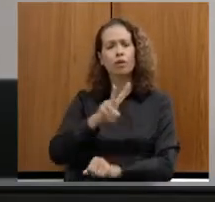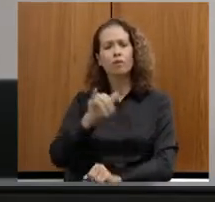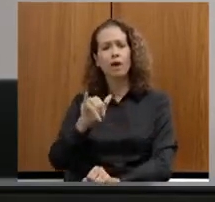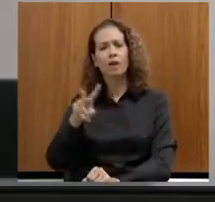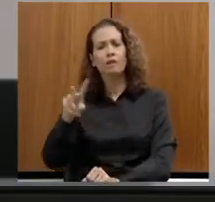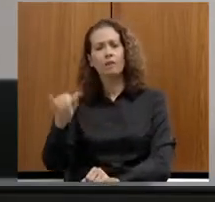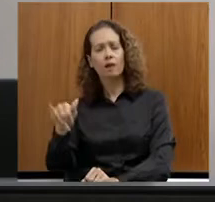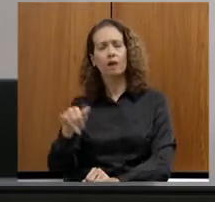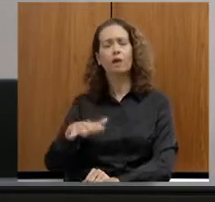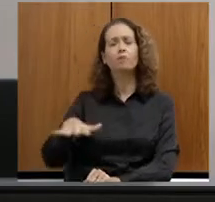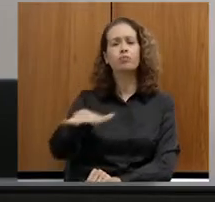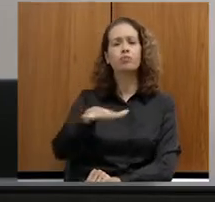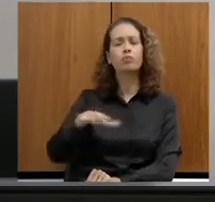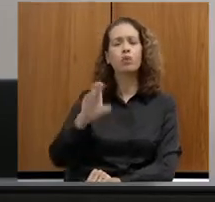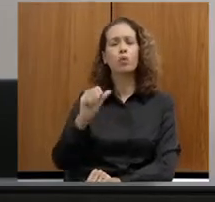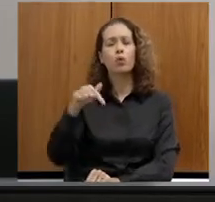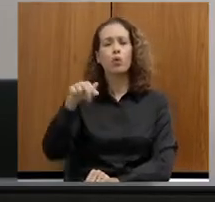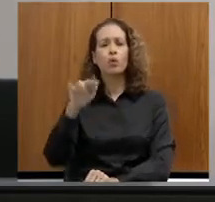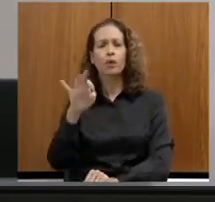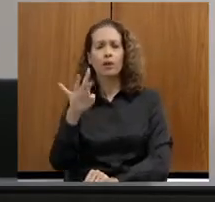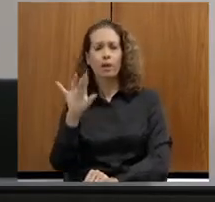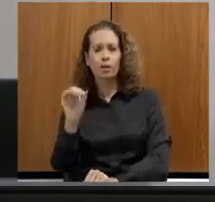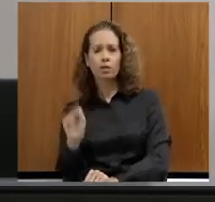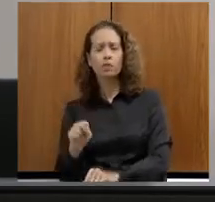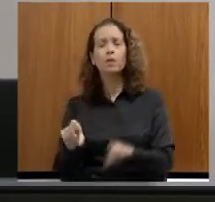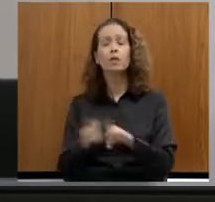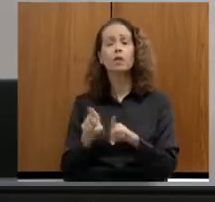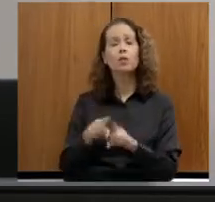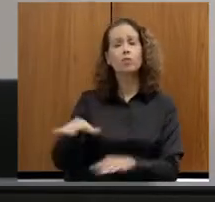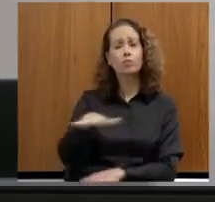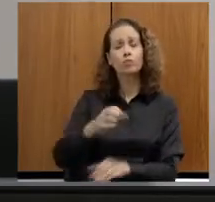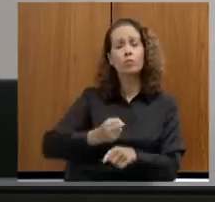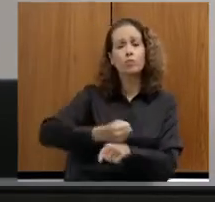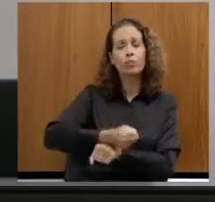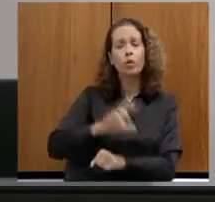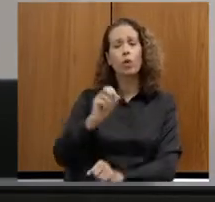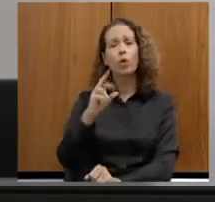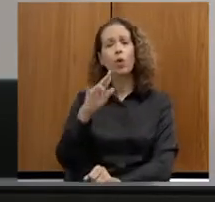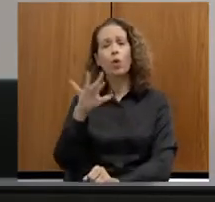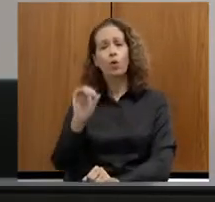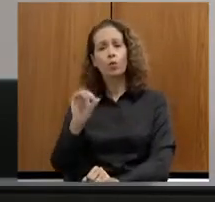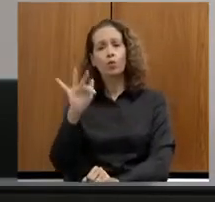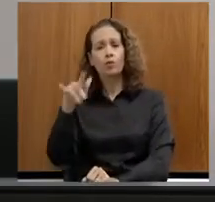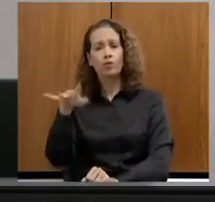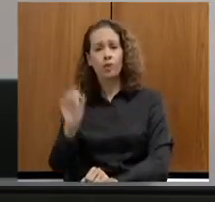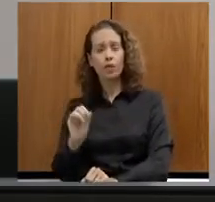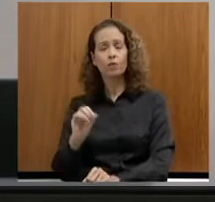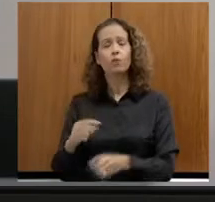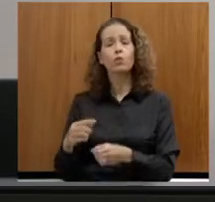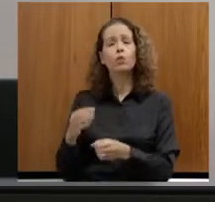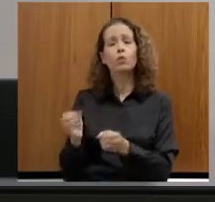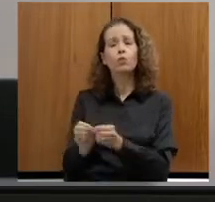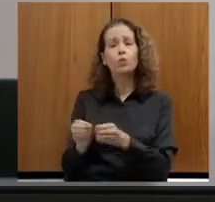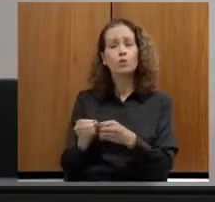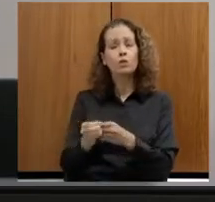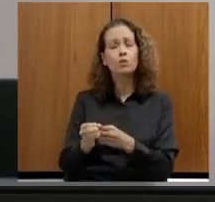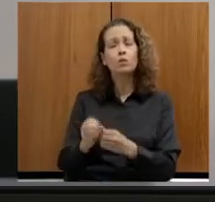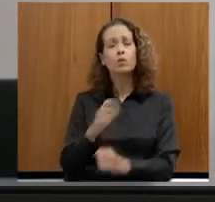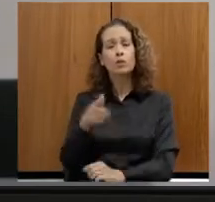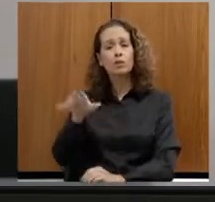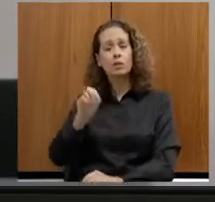Comunidade Quilambola Coqueiros e Comunidade Quilambola Orofino. no município de São Domingos do Prata,